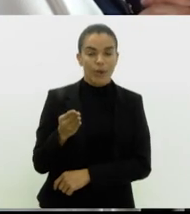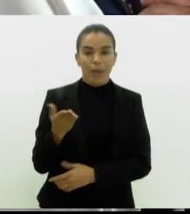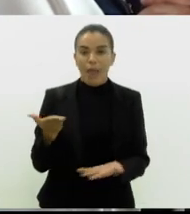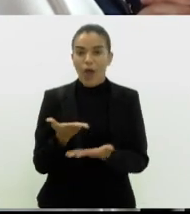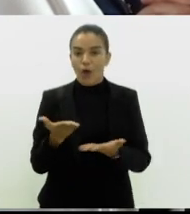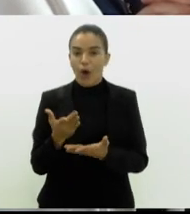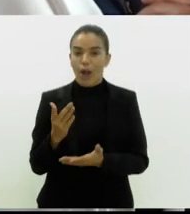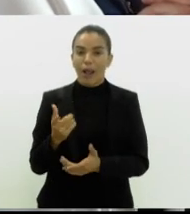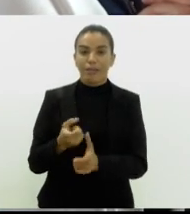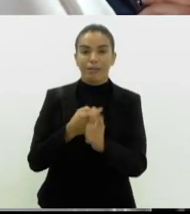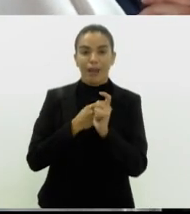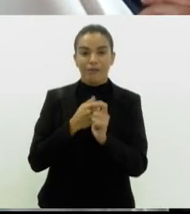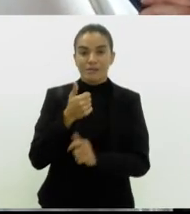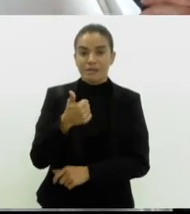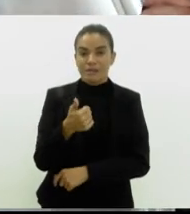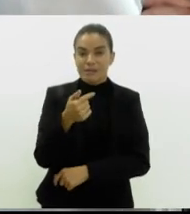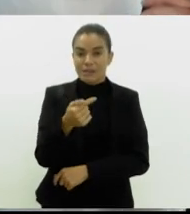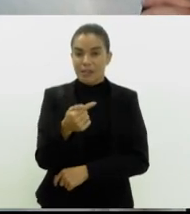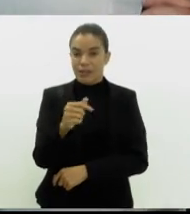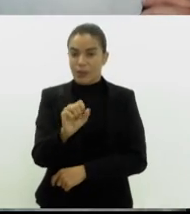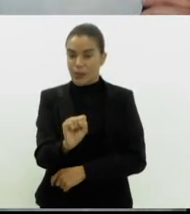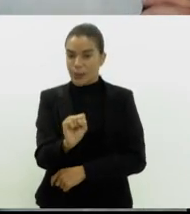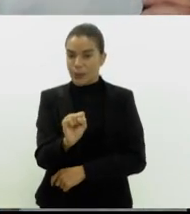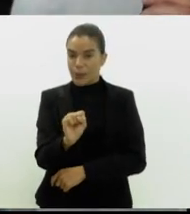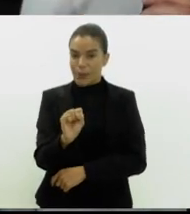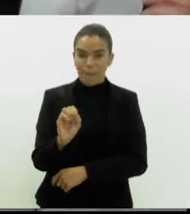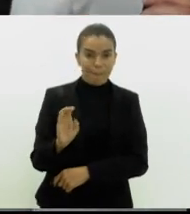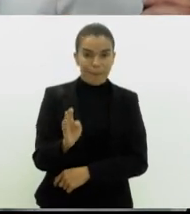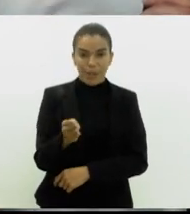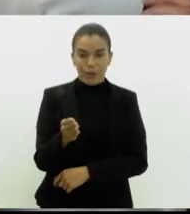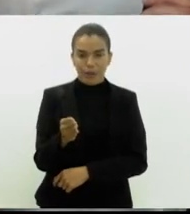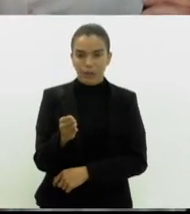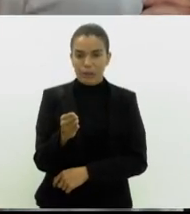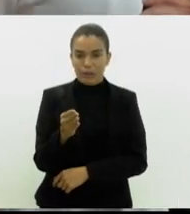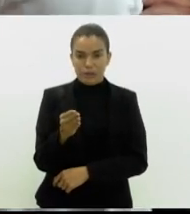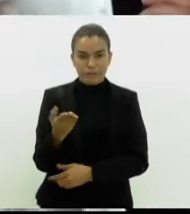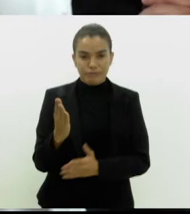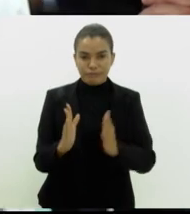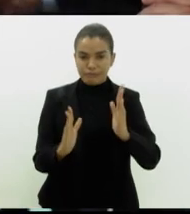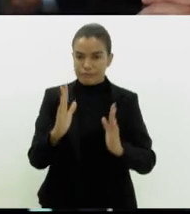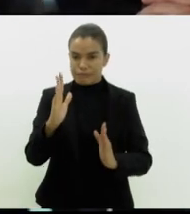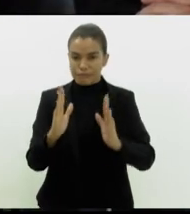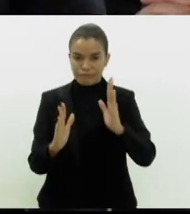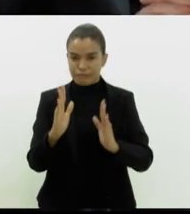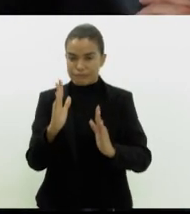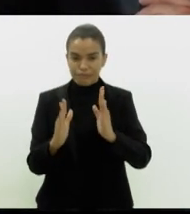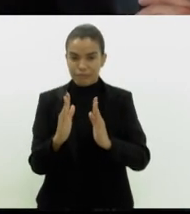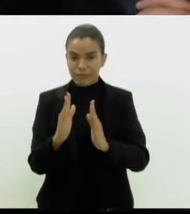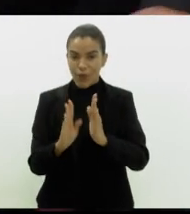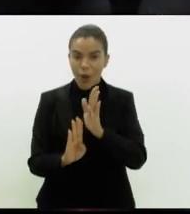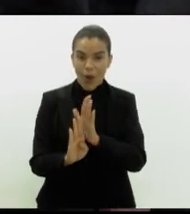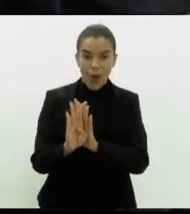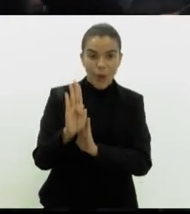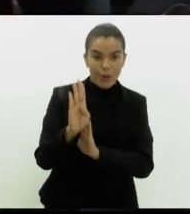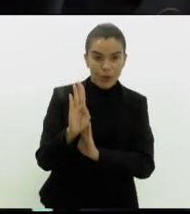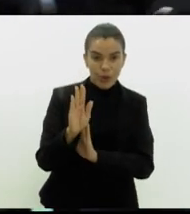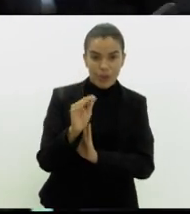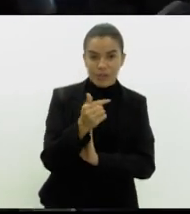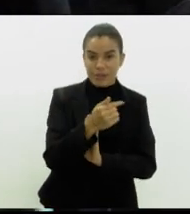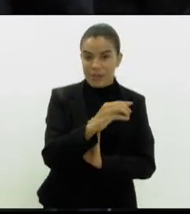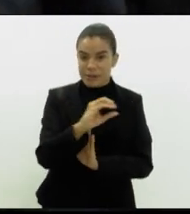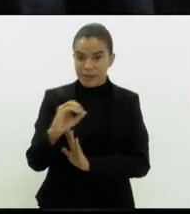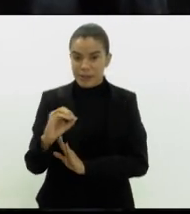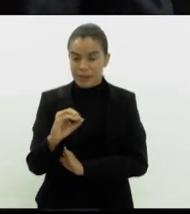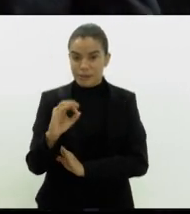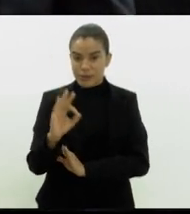188. No mesmo lapso temporal, que a nossa receita aumentou 700%, a